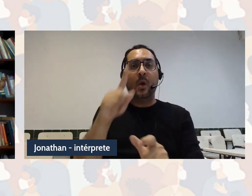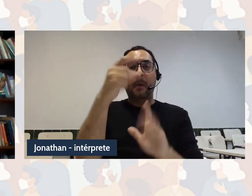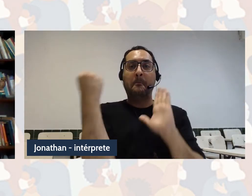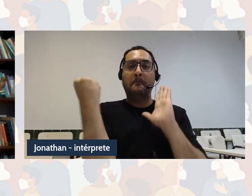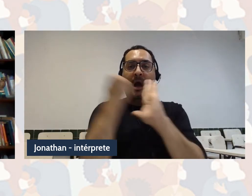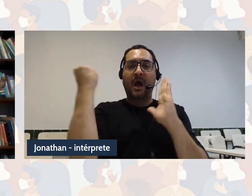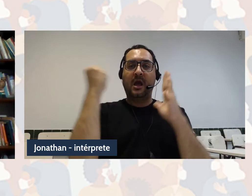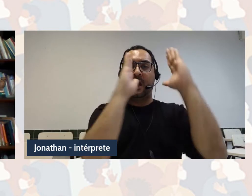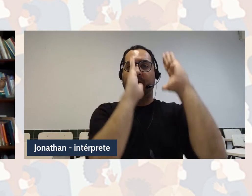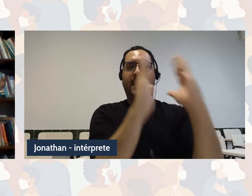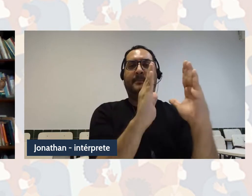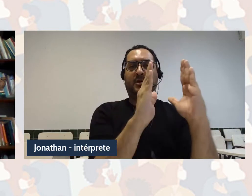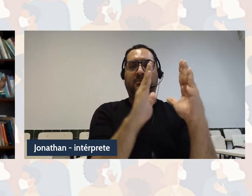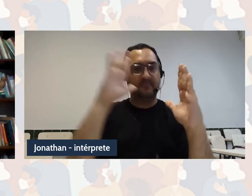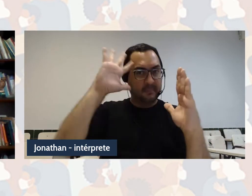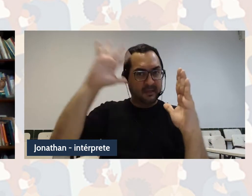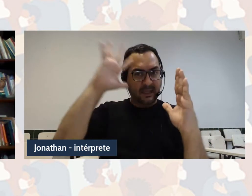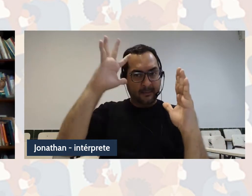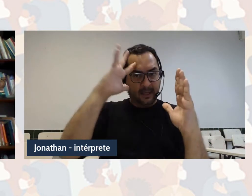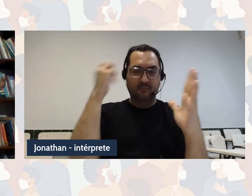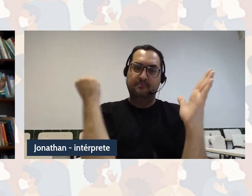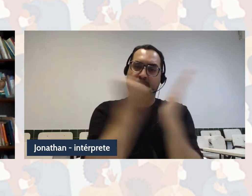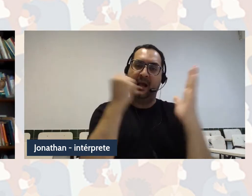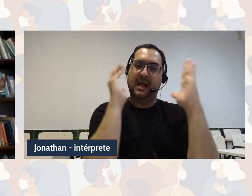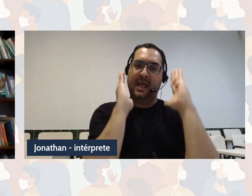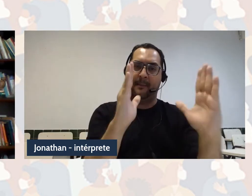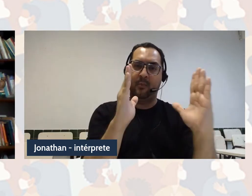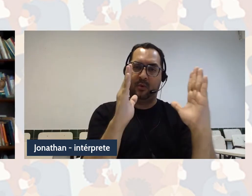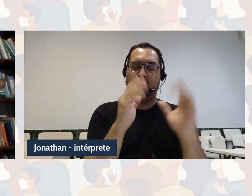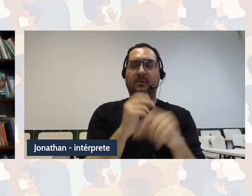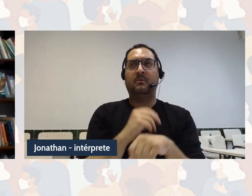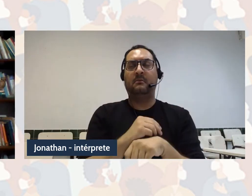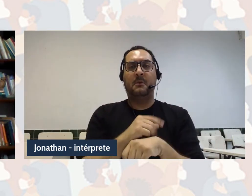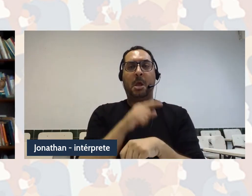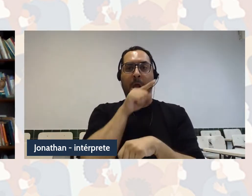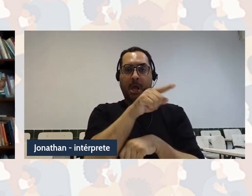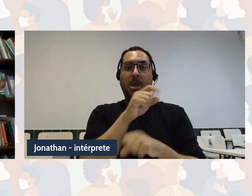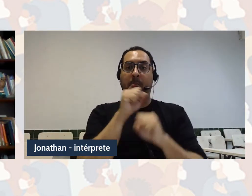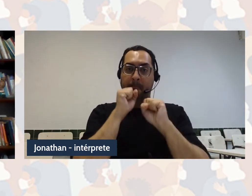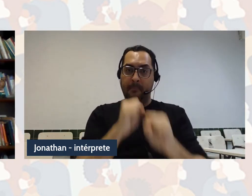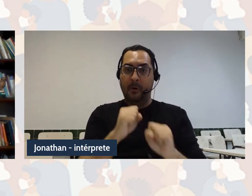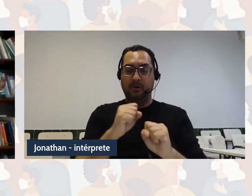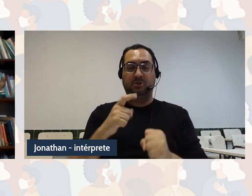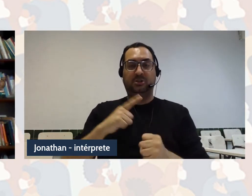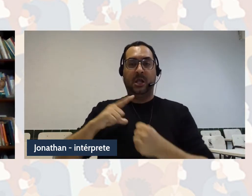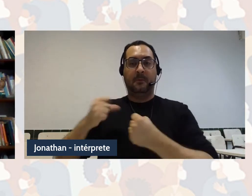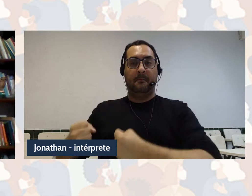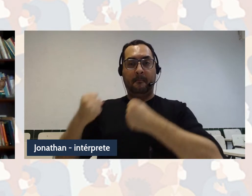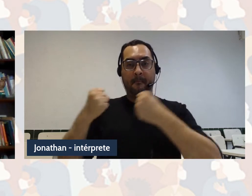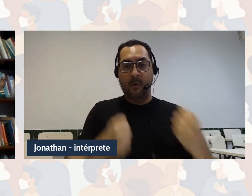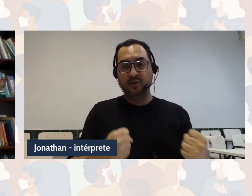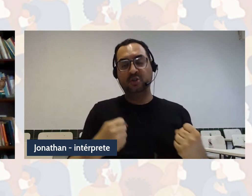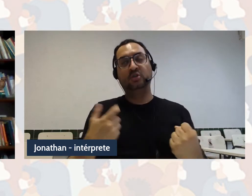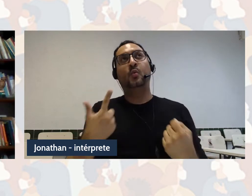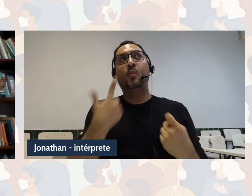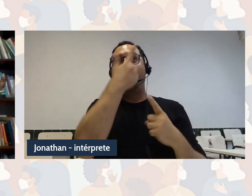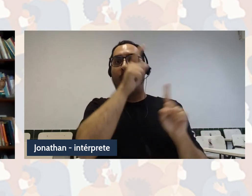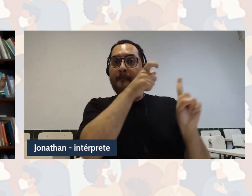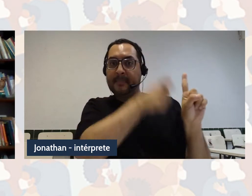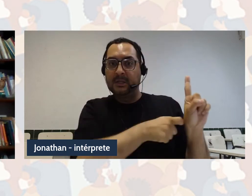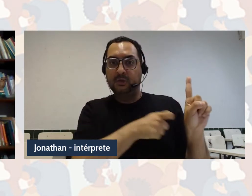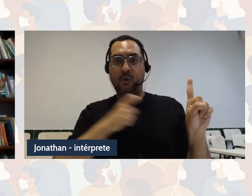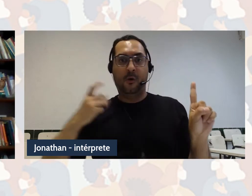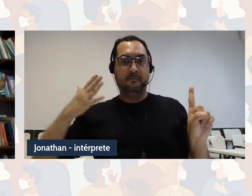E essa pode se manifestar como uma unidade soberana de um sujeito, de um espírito, ou de uma época,